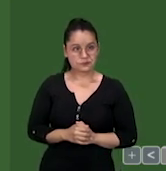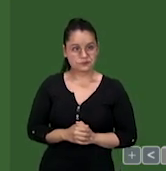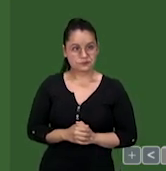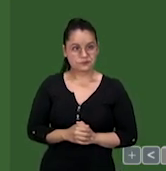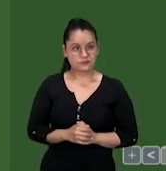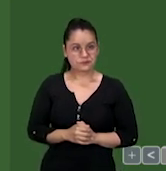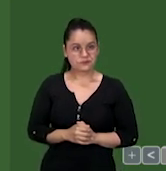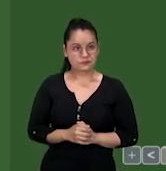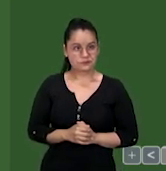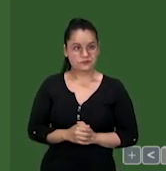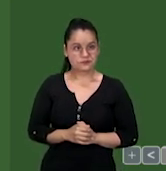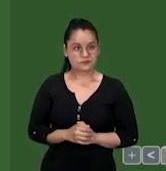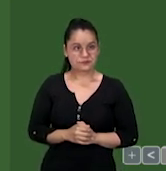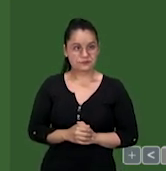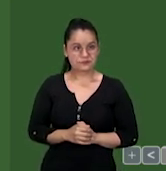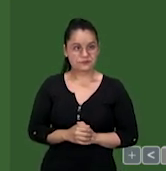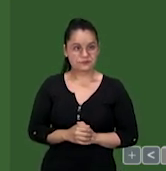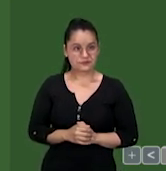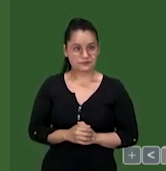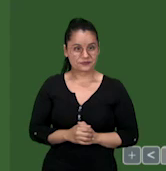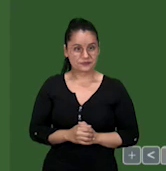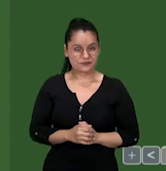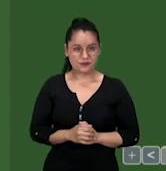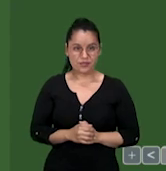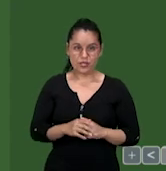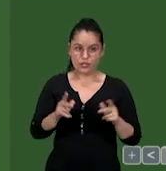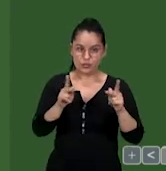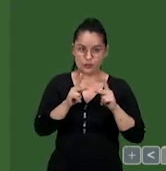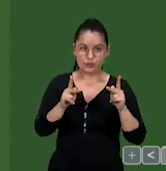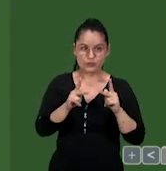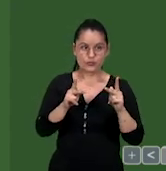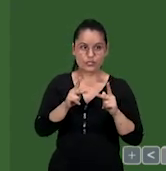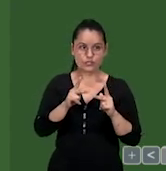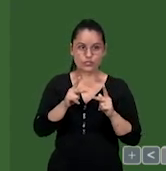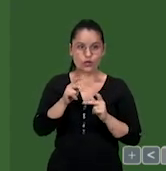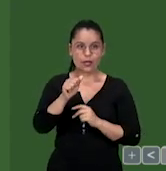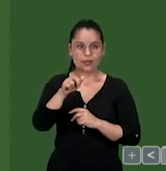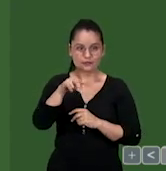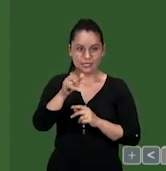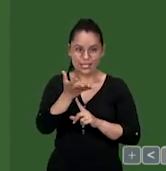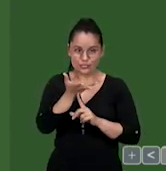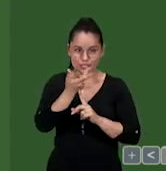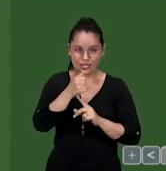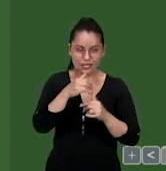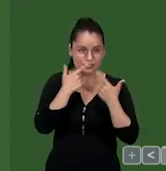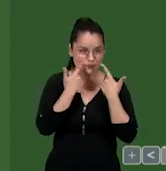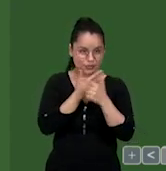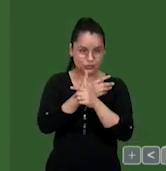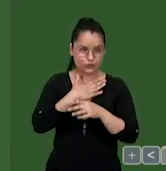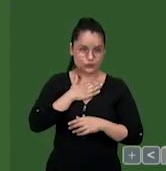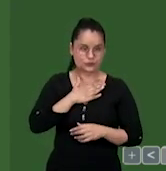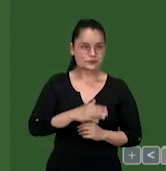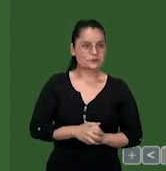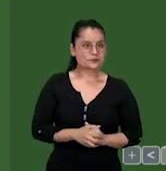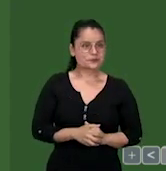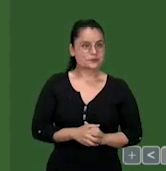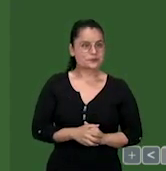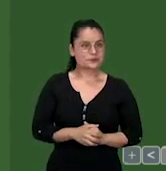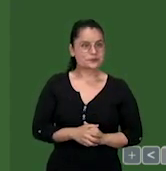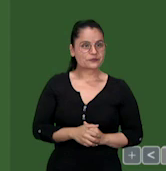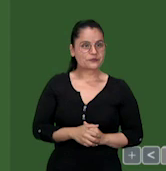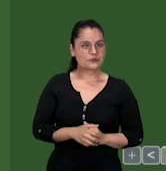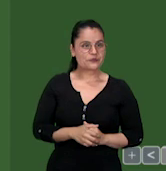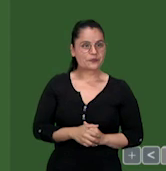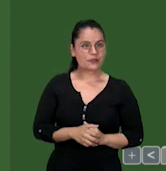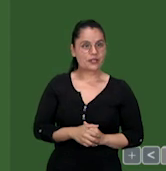proporção do meu desenho é ótimo hein? Meu amigo professor André vê um trem desse aqui vai rir de mim então olha só a bola tá aqui eu vou